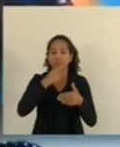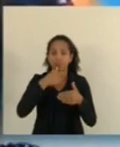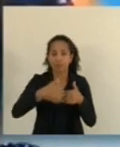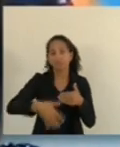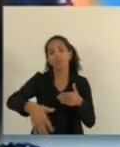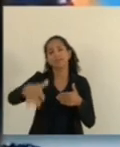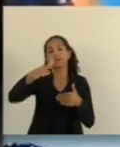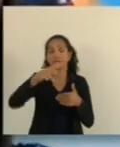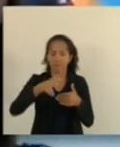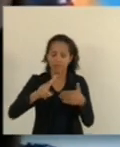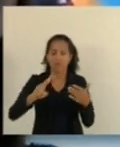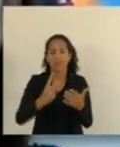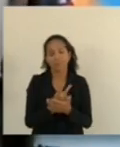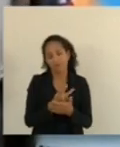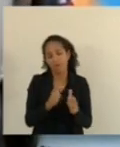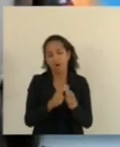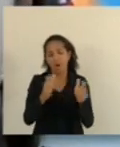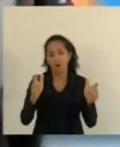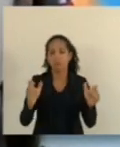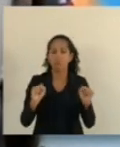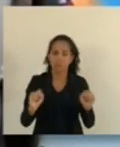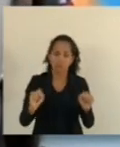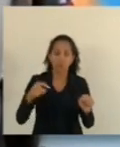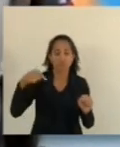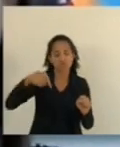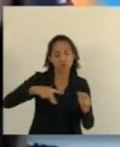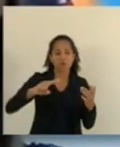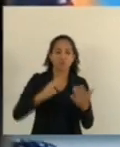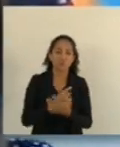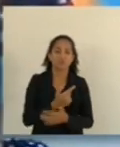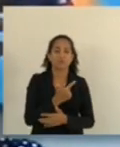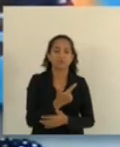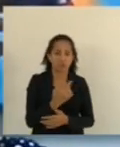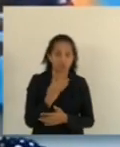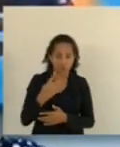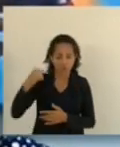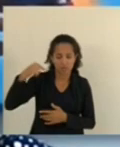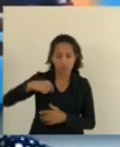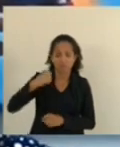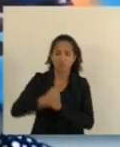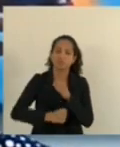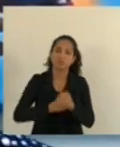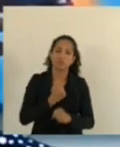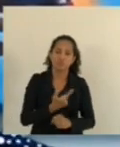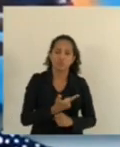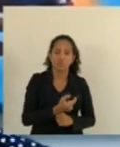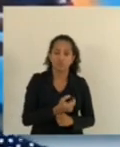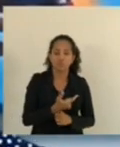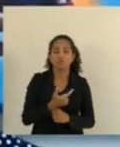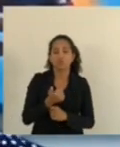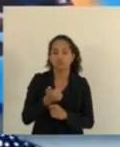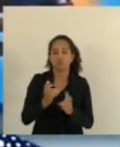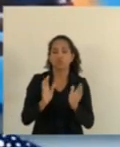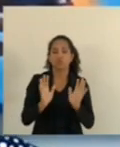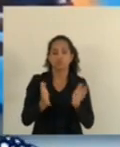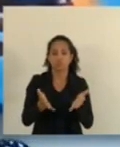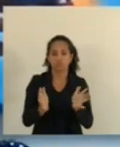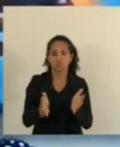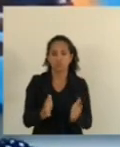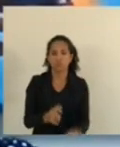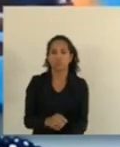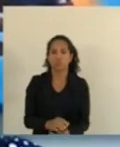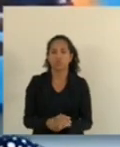aconteceram 24 feminicídios este ano. feminicídio é aquele